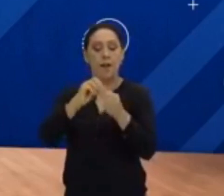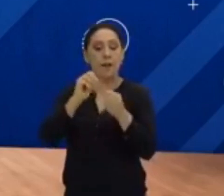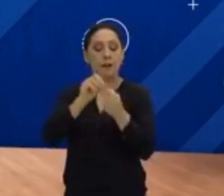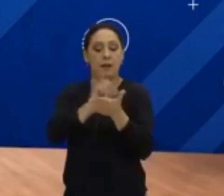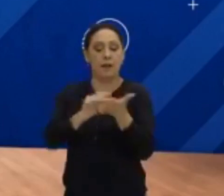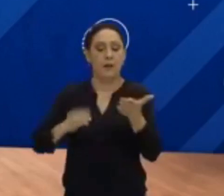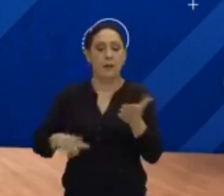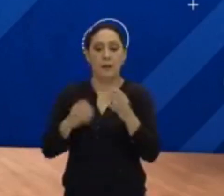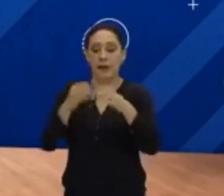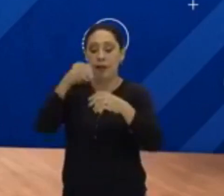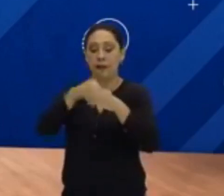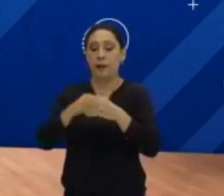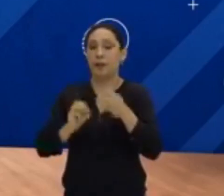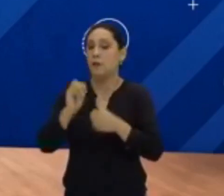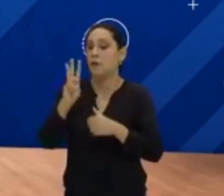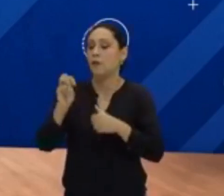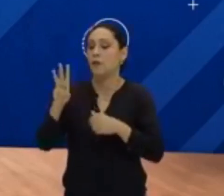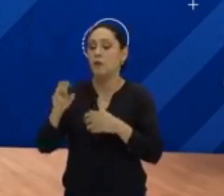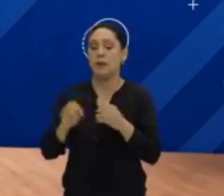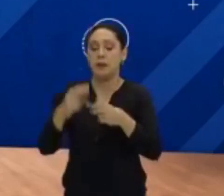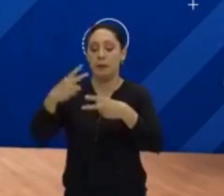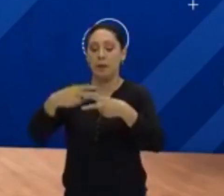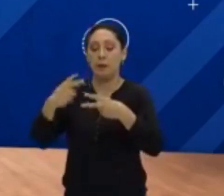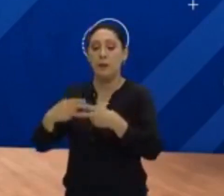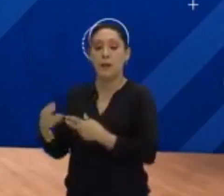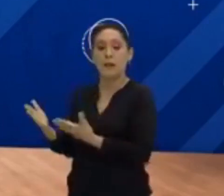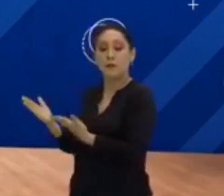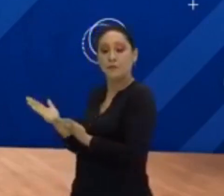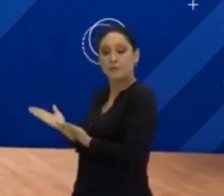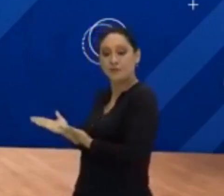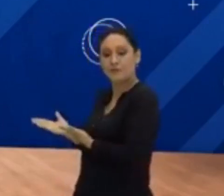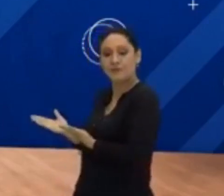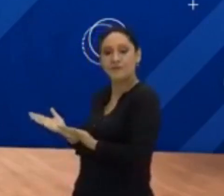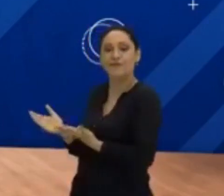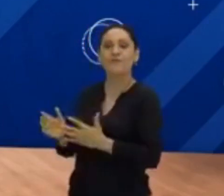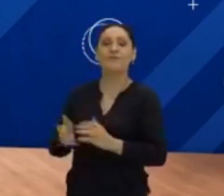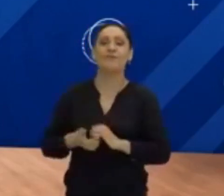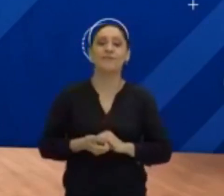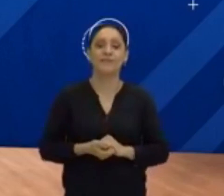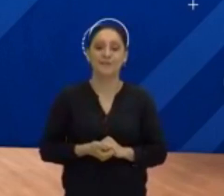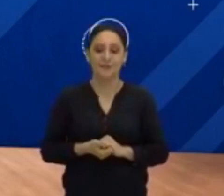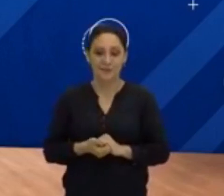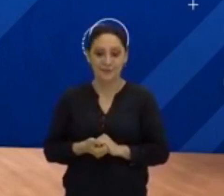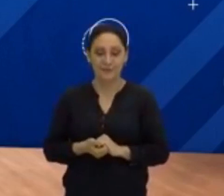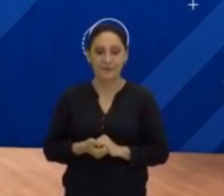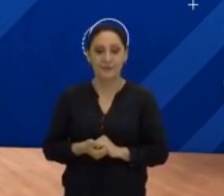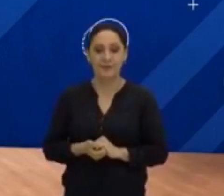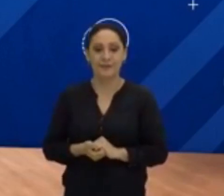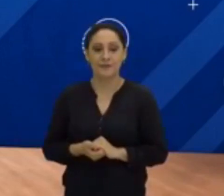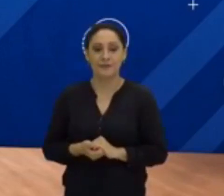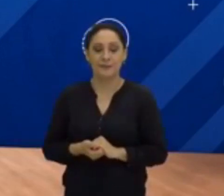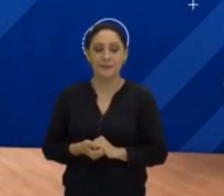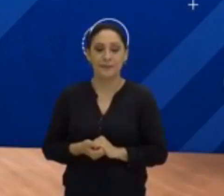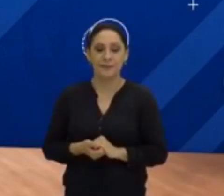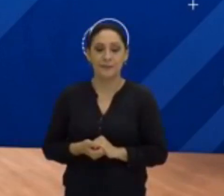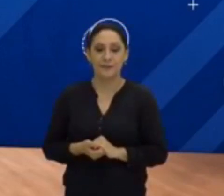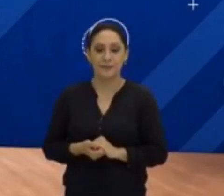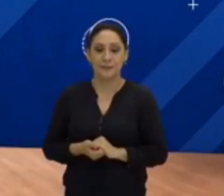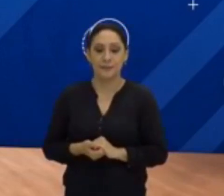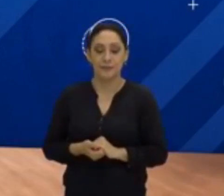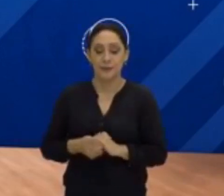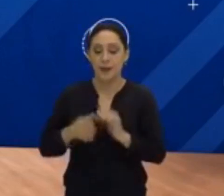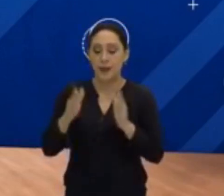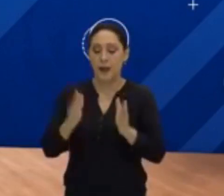estão disponíveis no site da Seduc, www.seduc.pa.gov.br, na aba